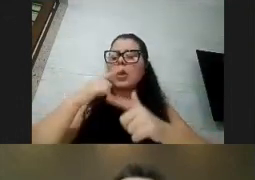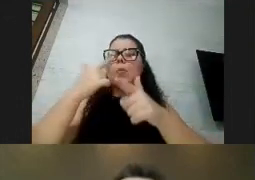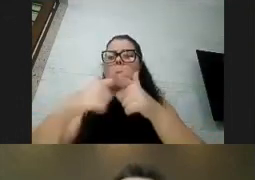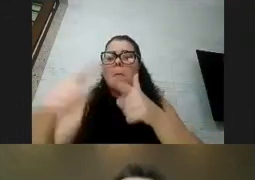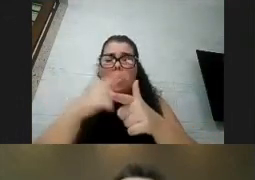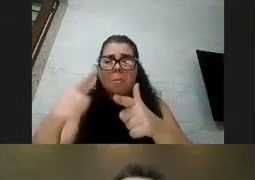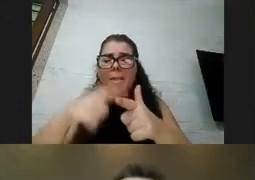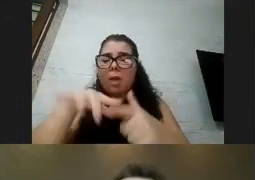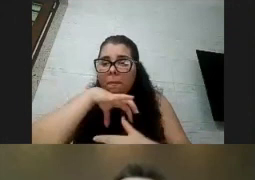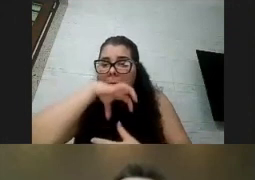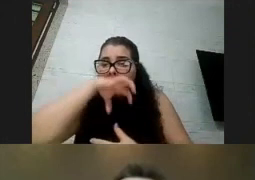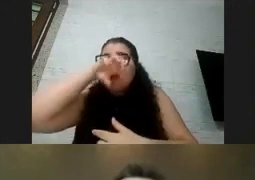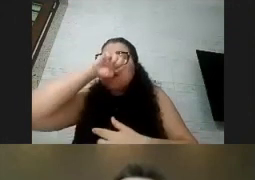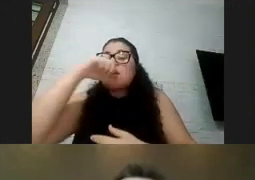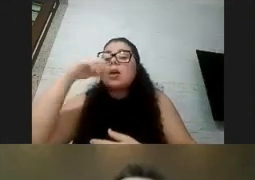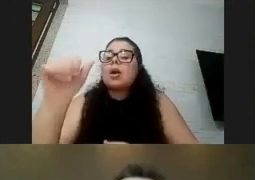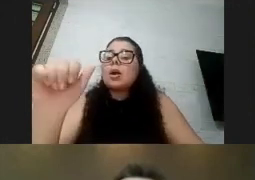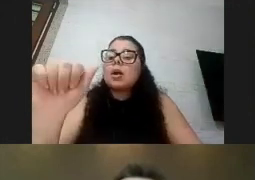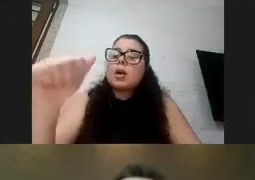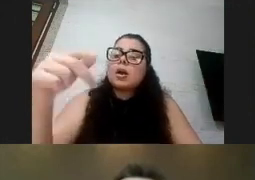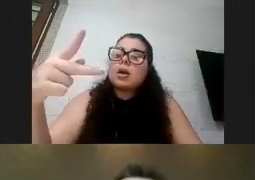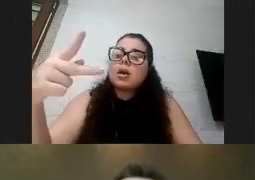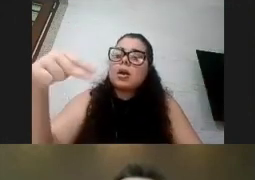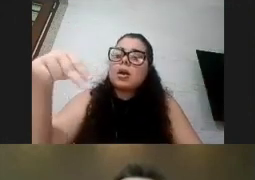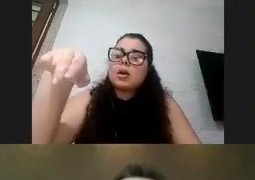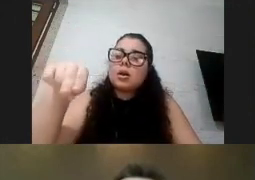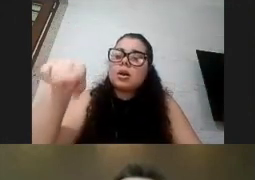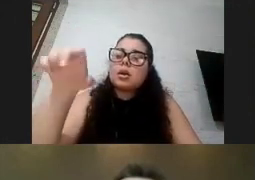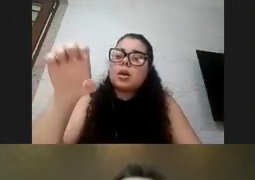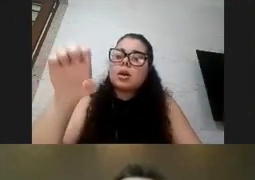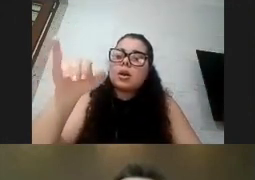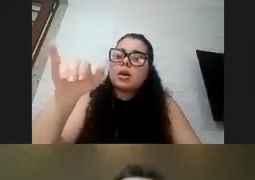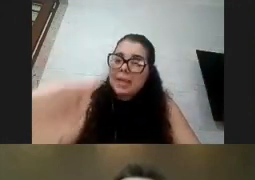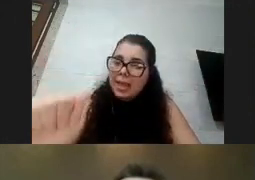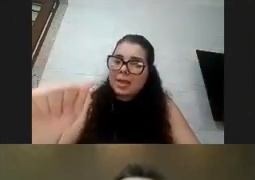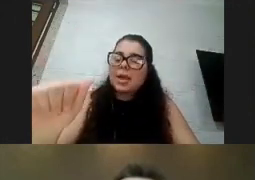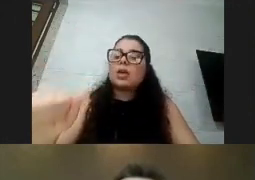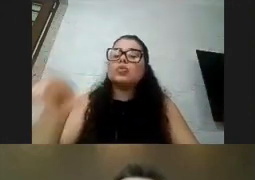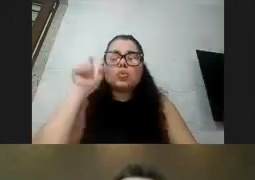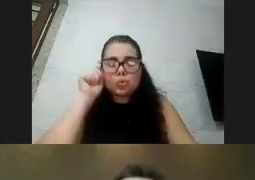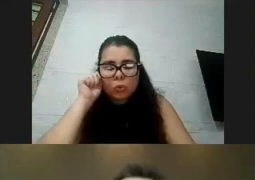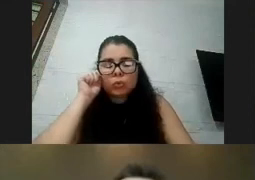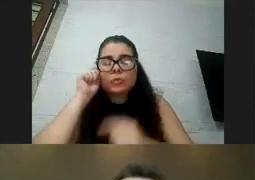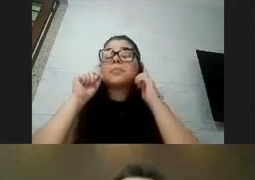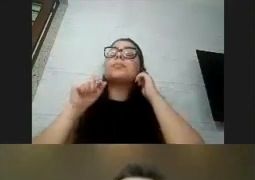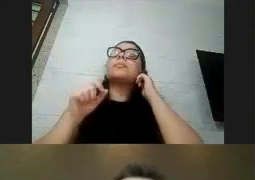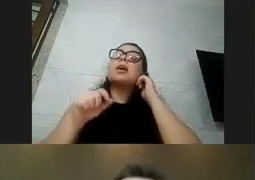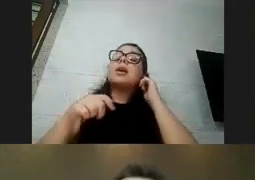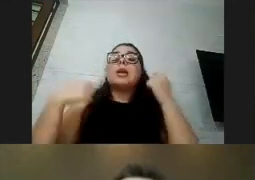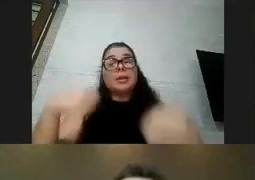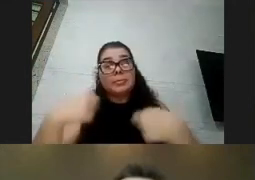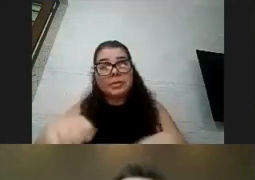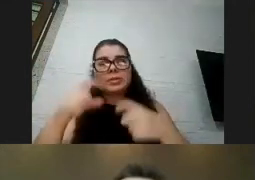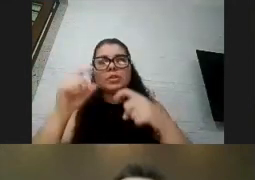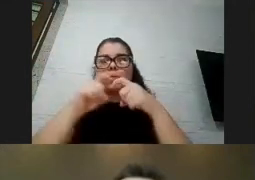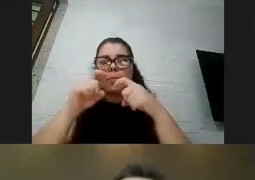do sono que muitas vezes os médicos acabam deixando passar esse diagnóstico porque não fazem avaliação objetiva do sono com